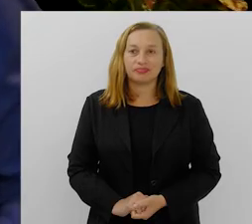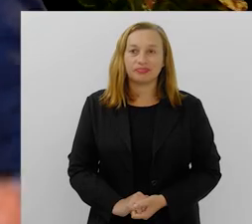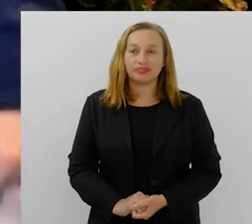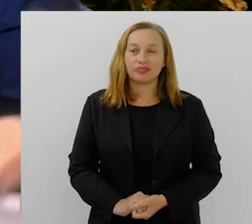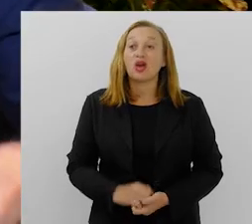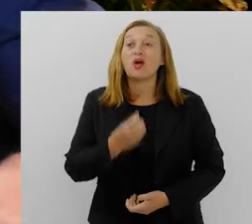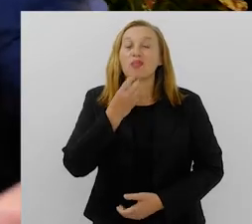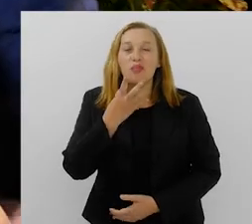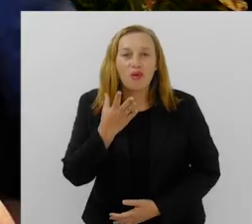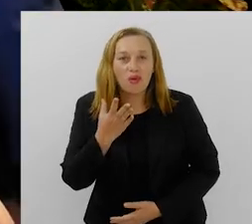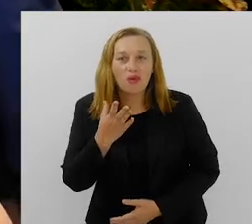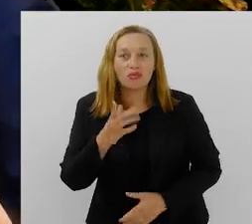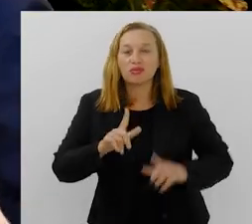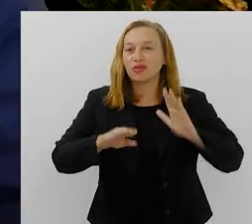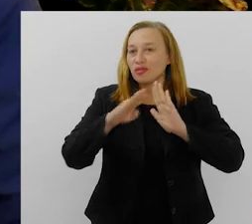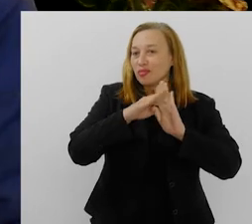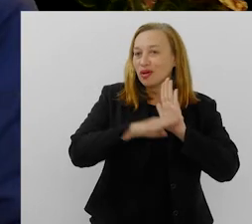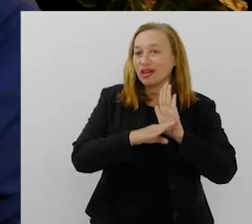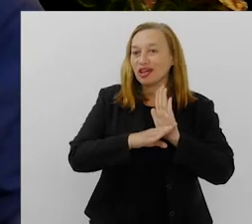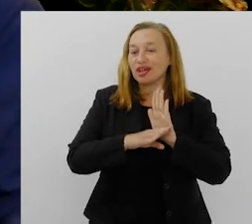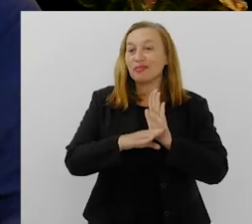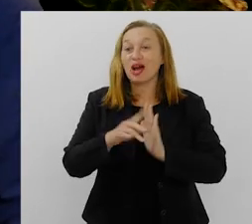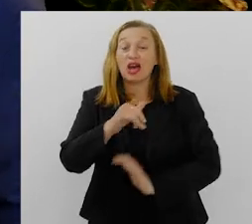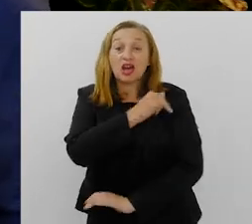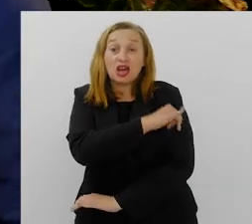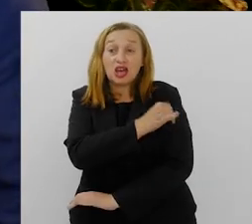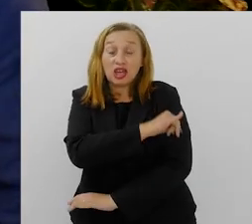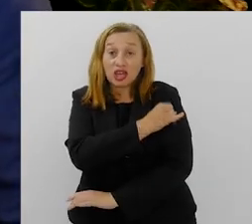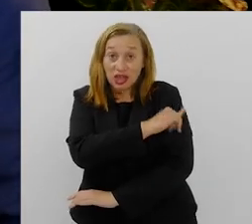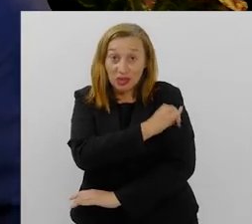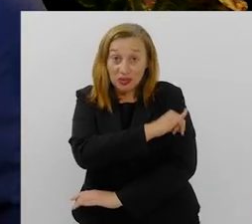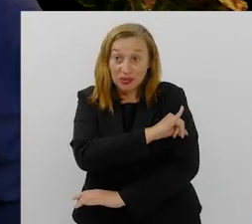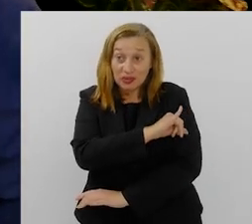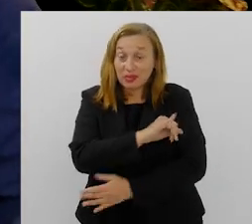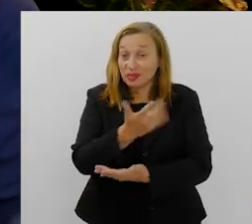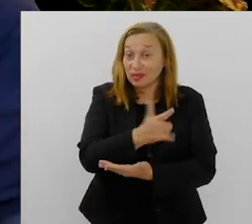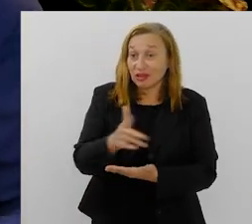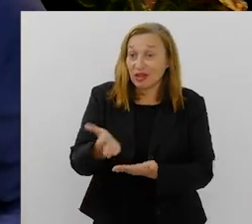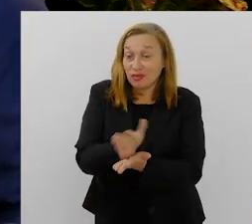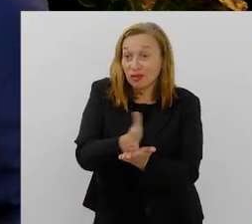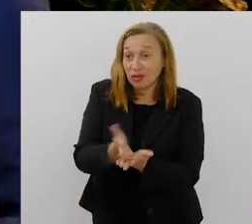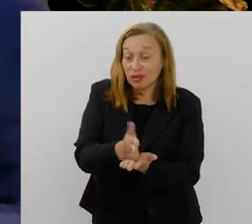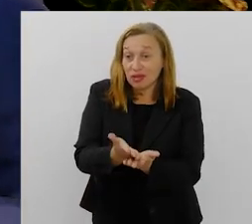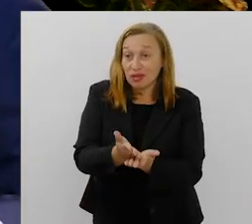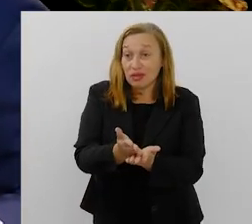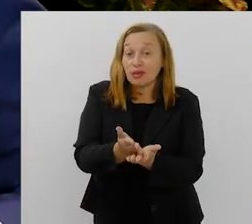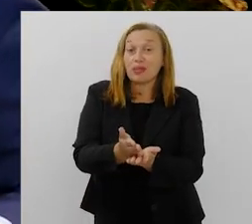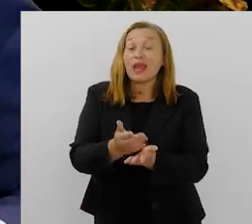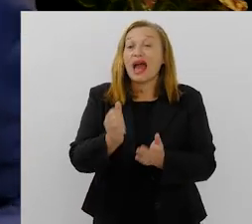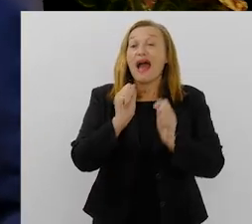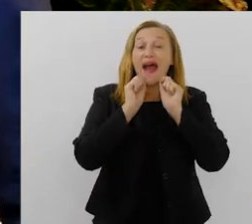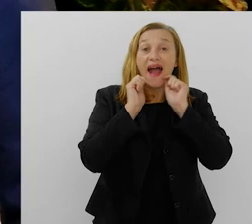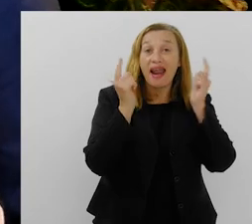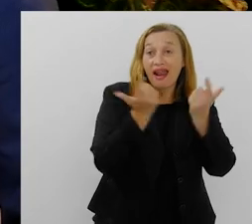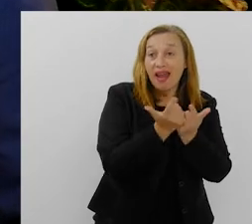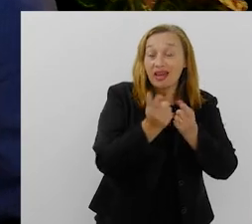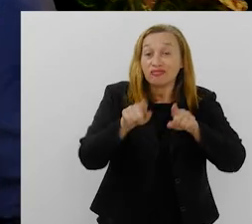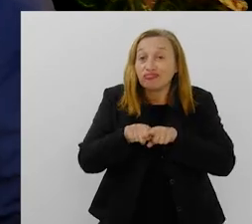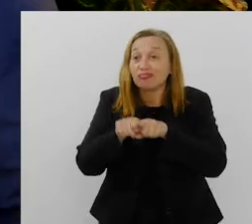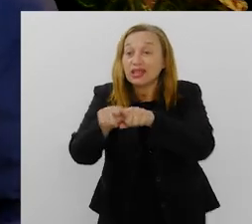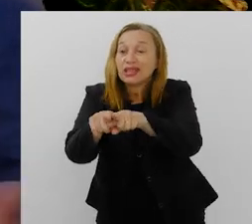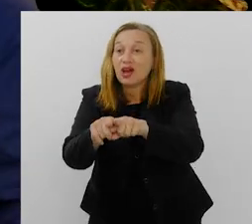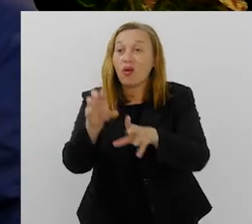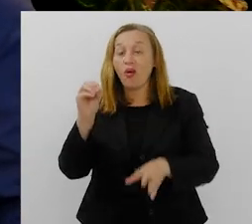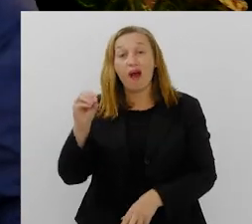Bom, o programa Rio Sem Fronteiras, uma parceria da TV Alerja, Assembleia Legislativa do Estado do Rio de Janeiro, com a Ordem dos Advogados do